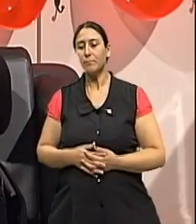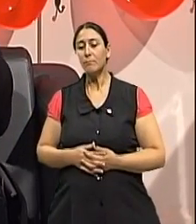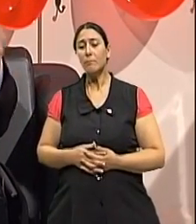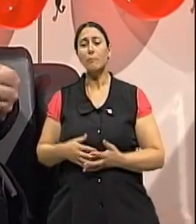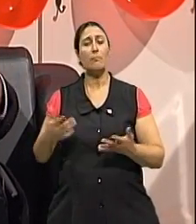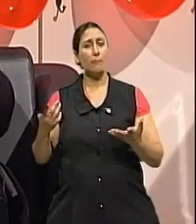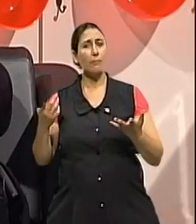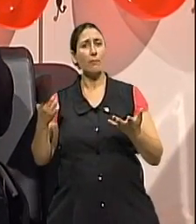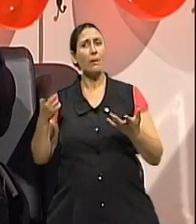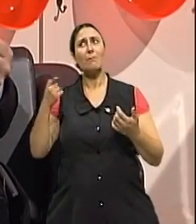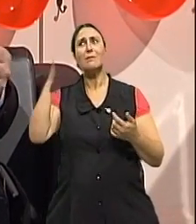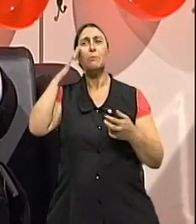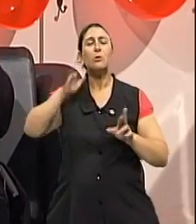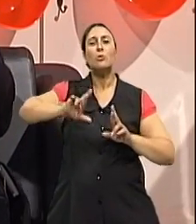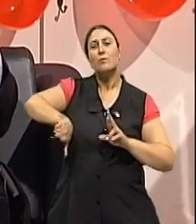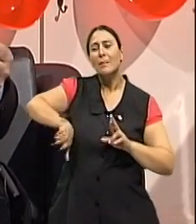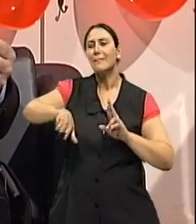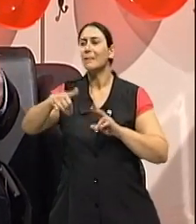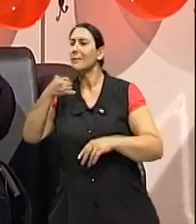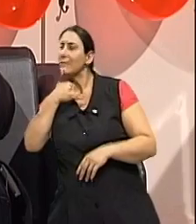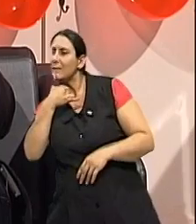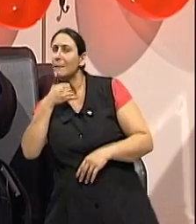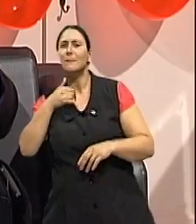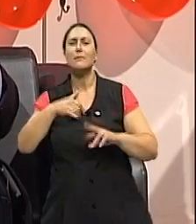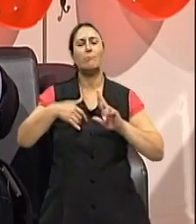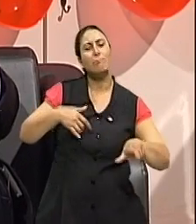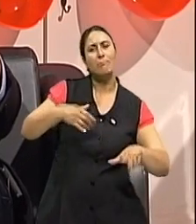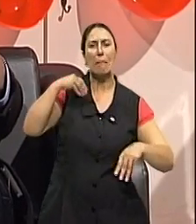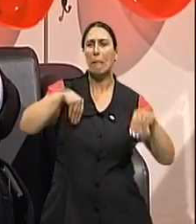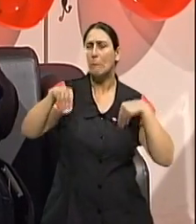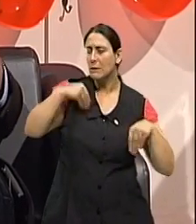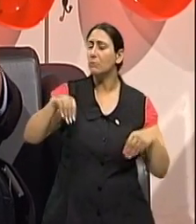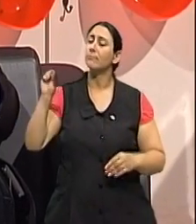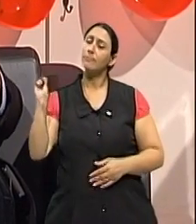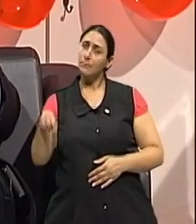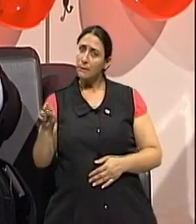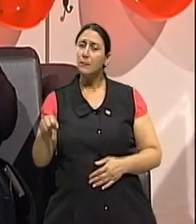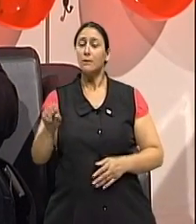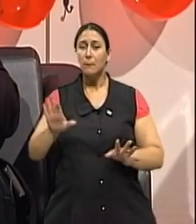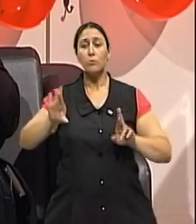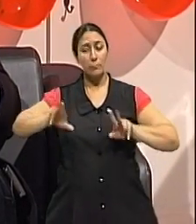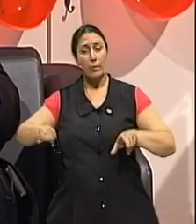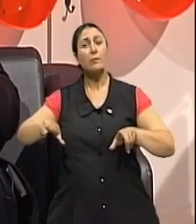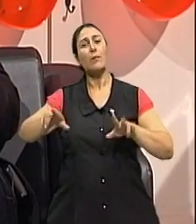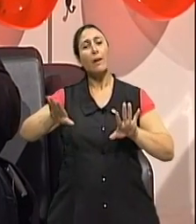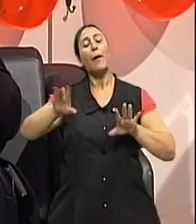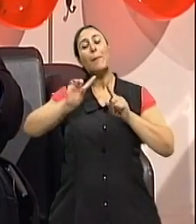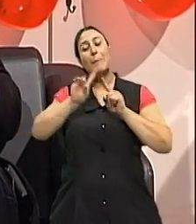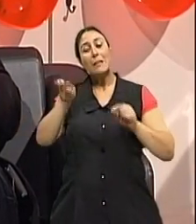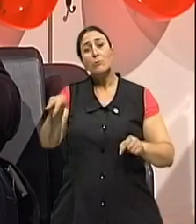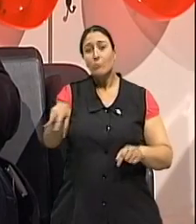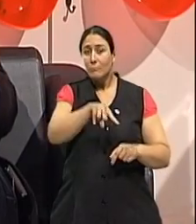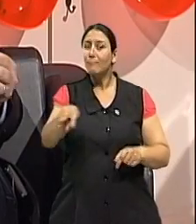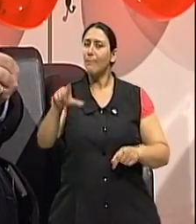sobre o que é a diferença de tristeza, de depressão. Obviamente que essas coisas, elas não são sozinhas, elas fazem parte de...